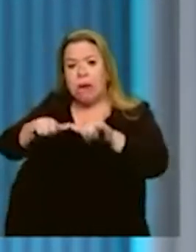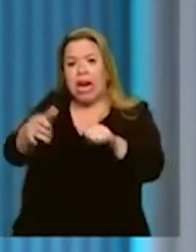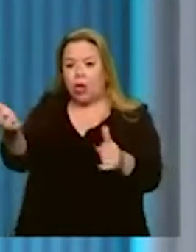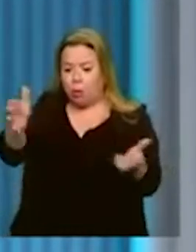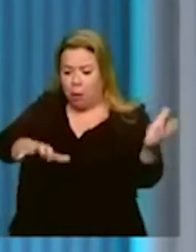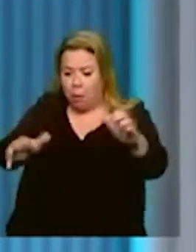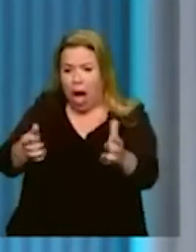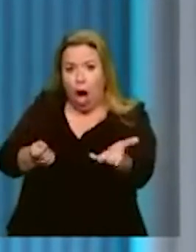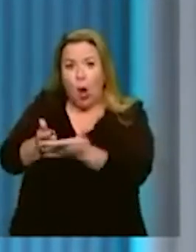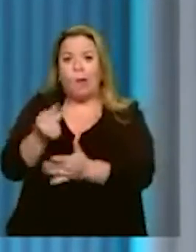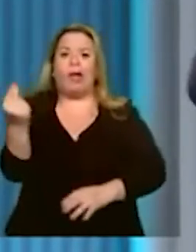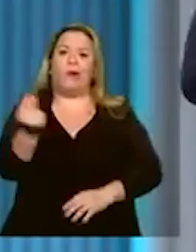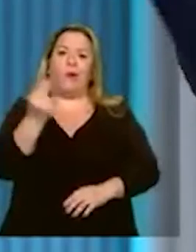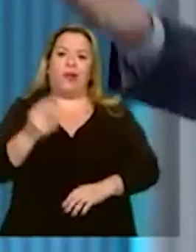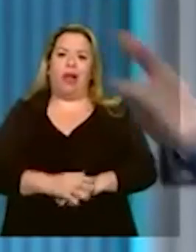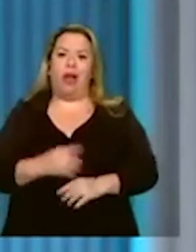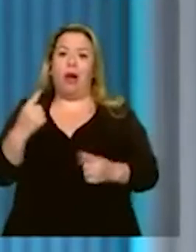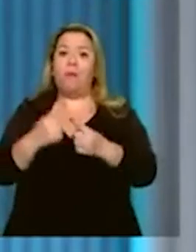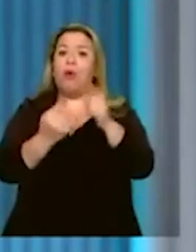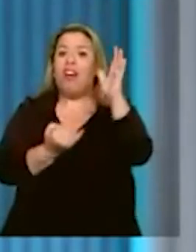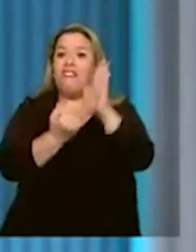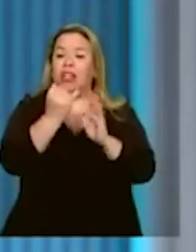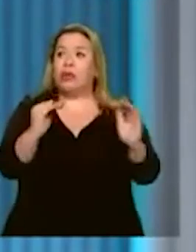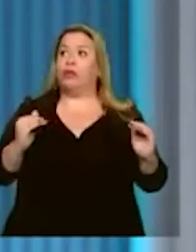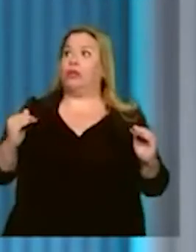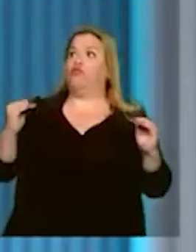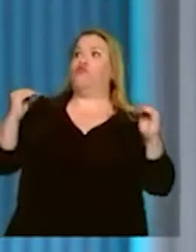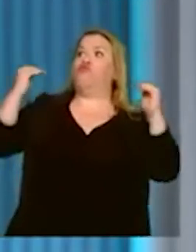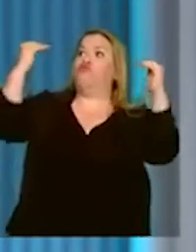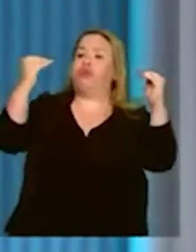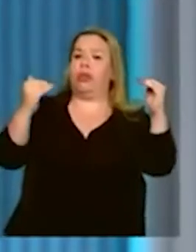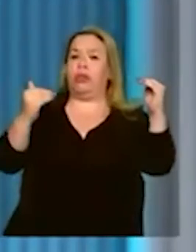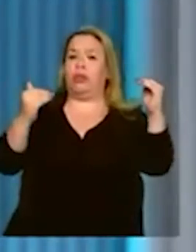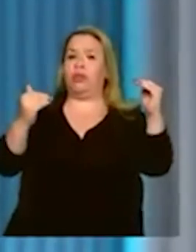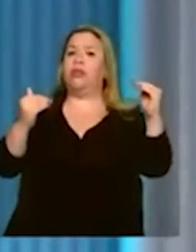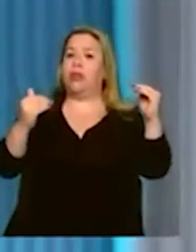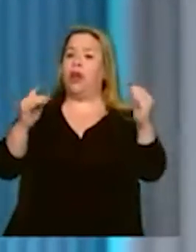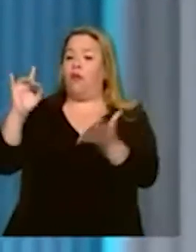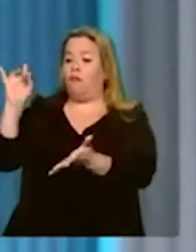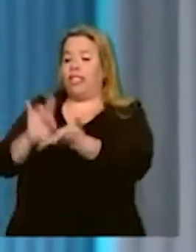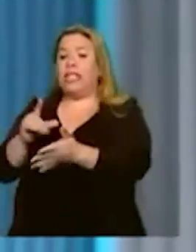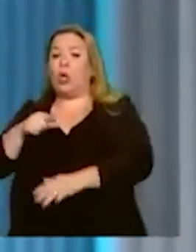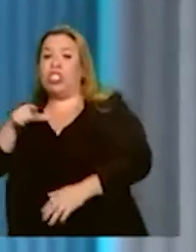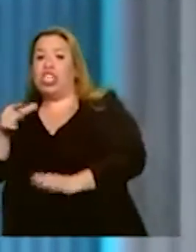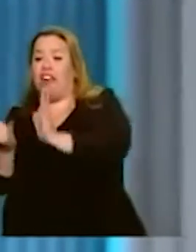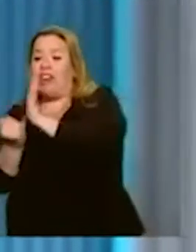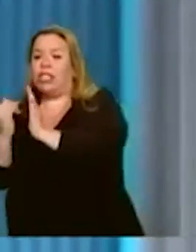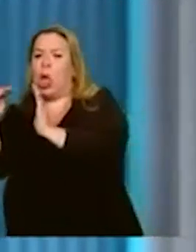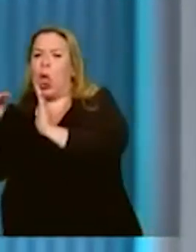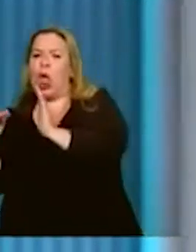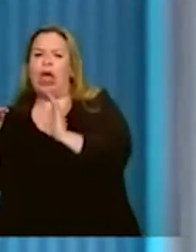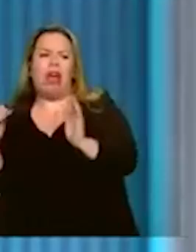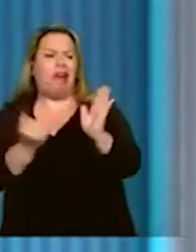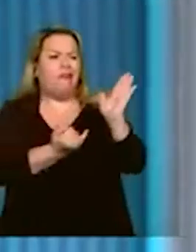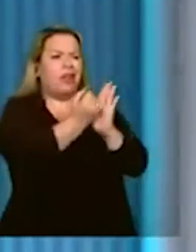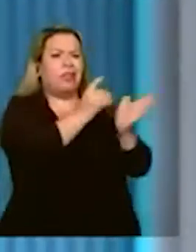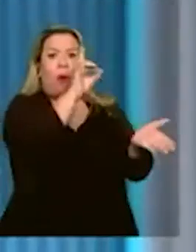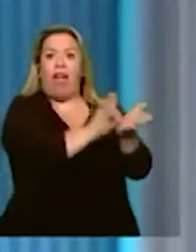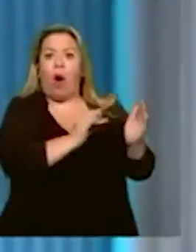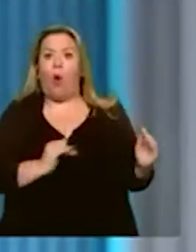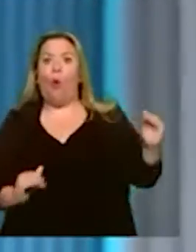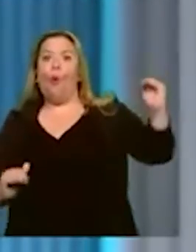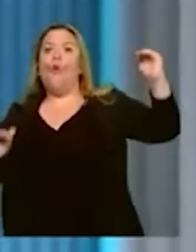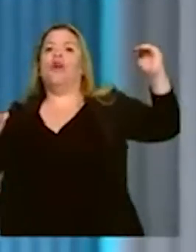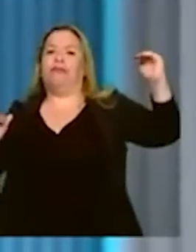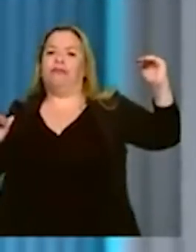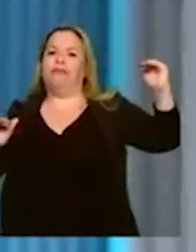porque a inflação de alimentos foi muito superior à inflação oficial. Então, eu diria que você deveria ter um pouco de mais